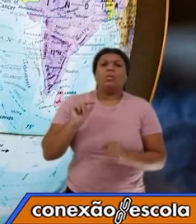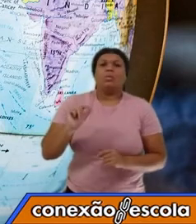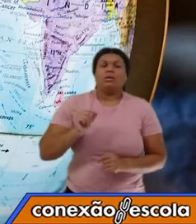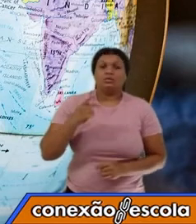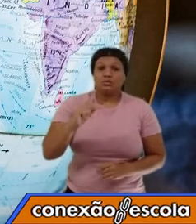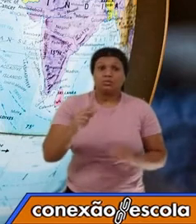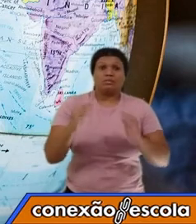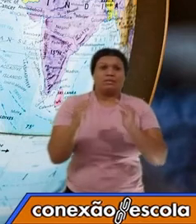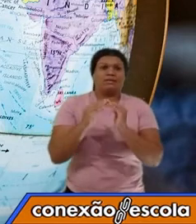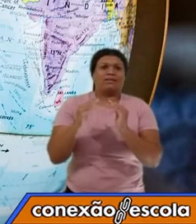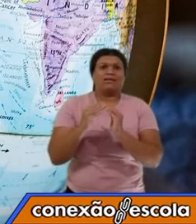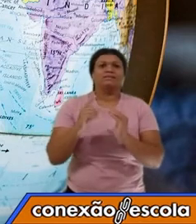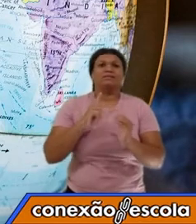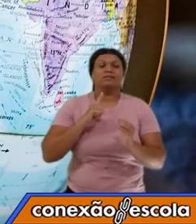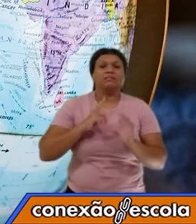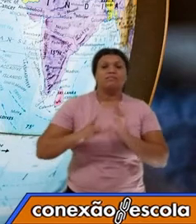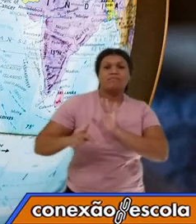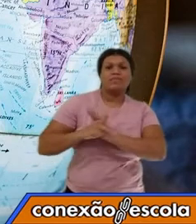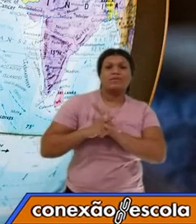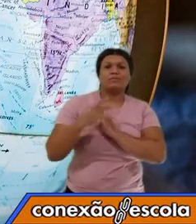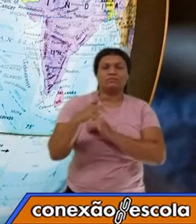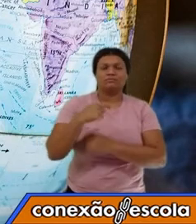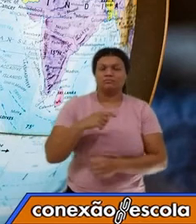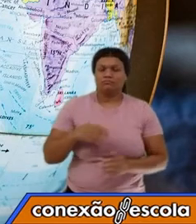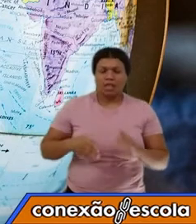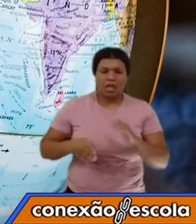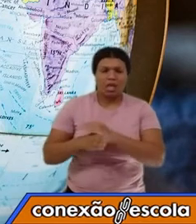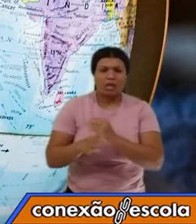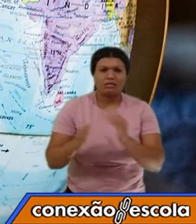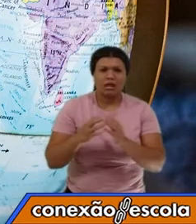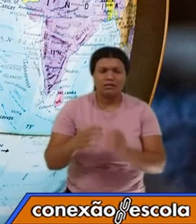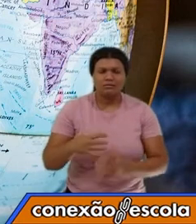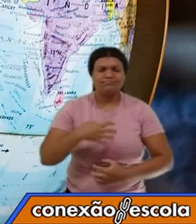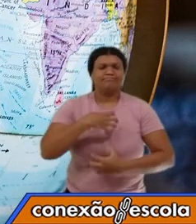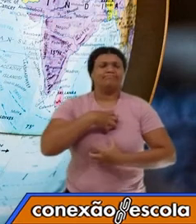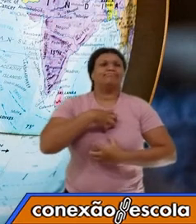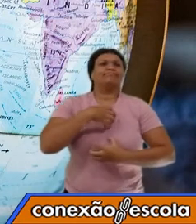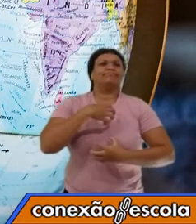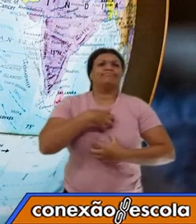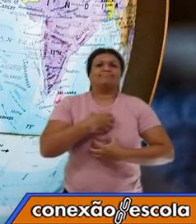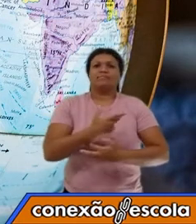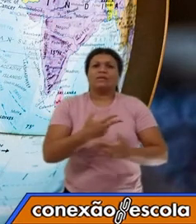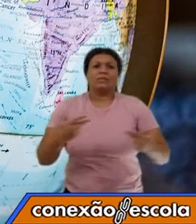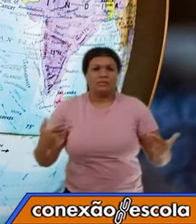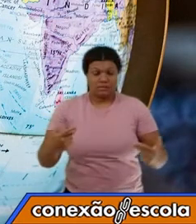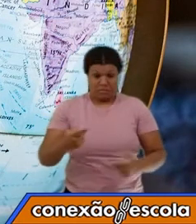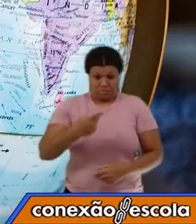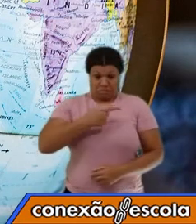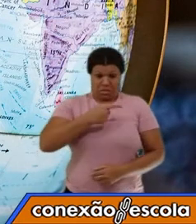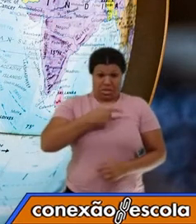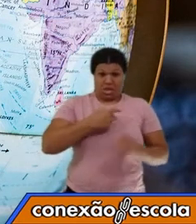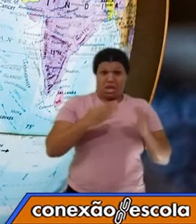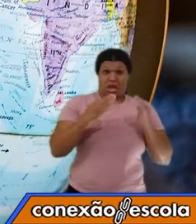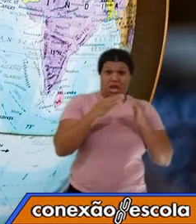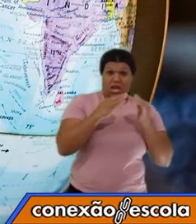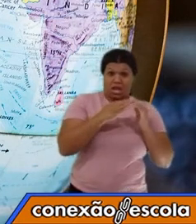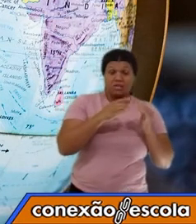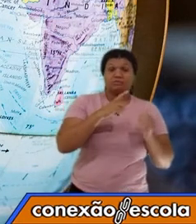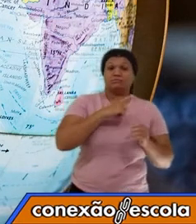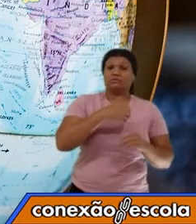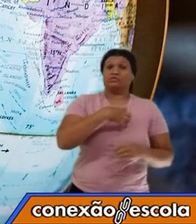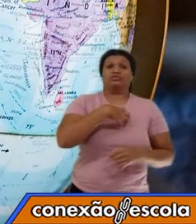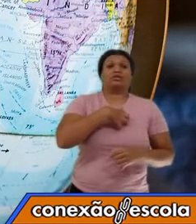identidade e um sentimento para você. A minha casa traz um sentimento, uma identidade, uma